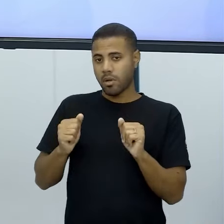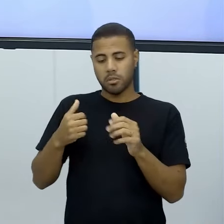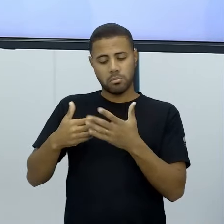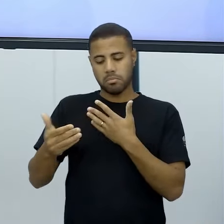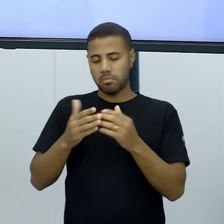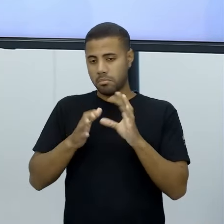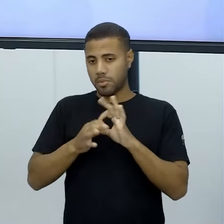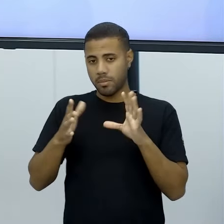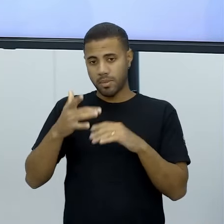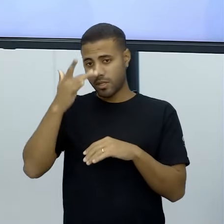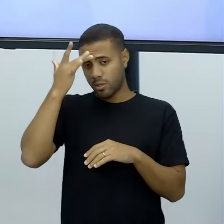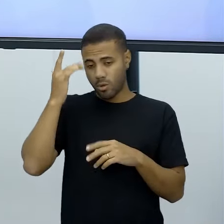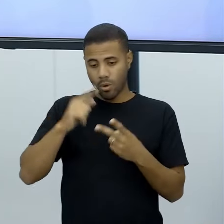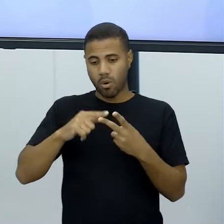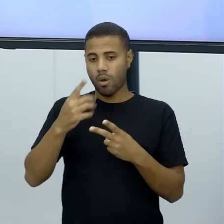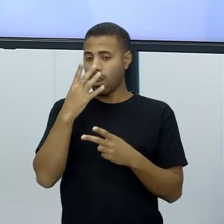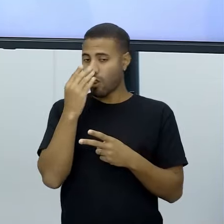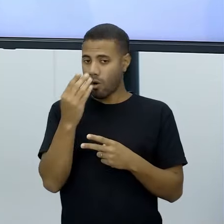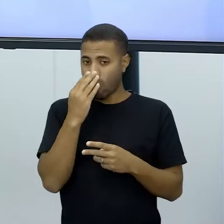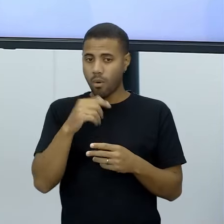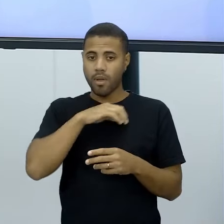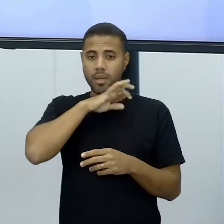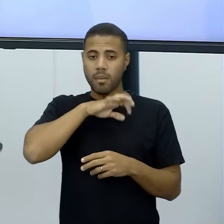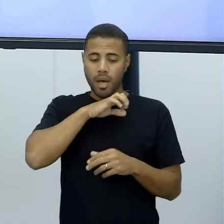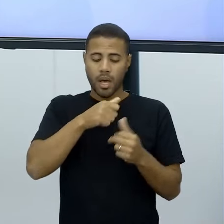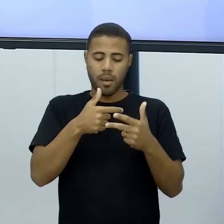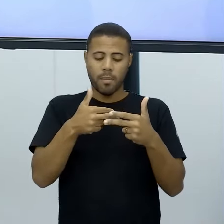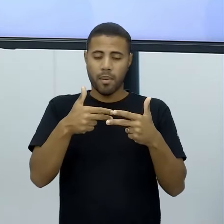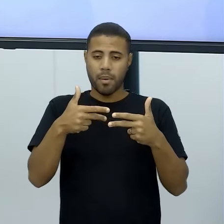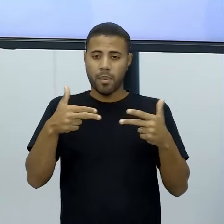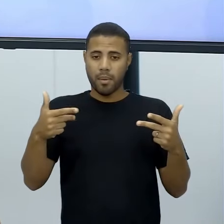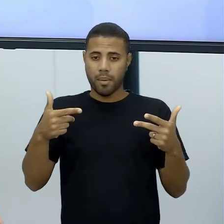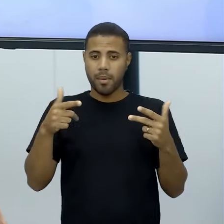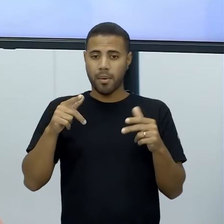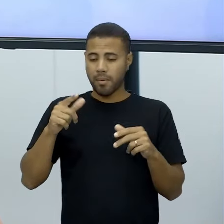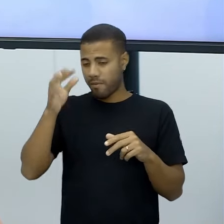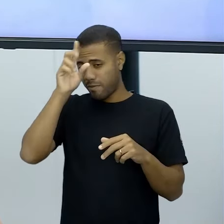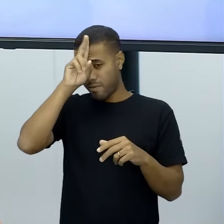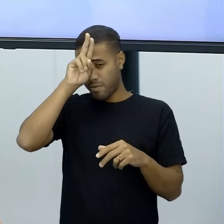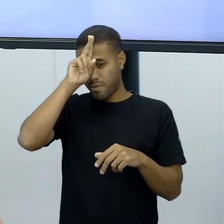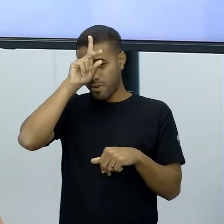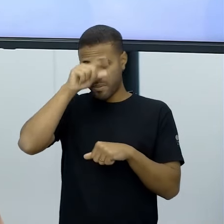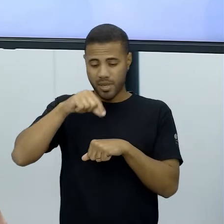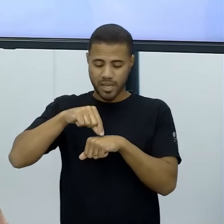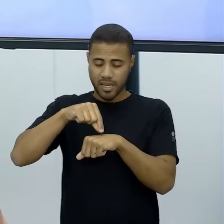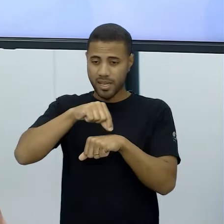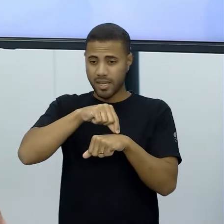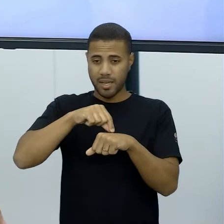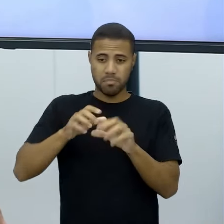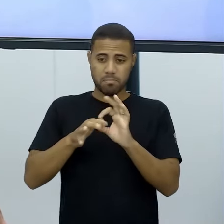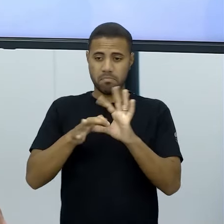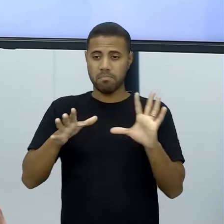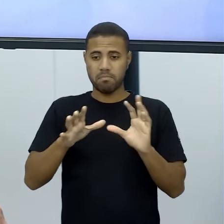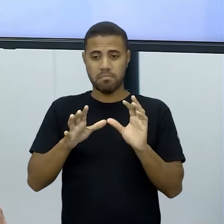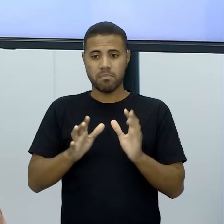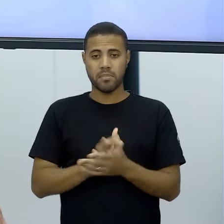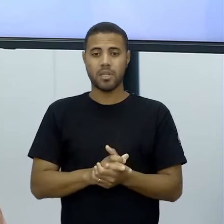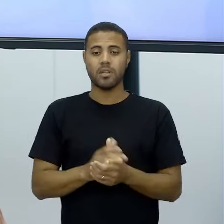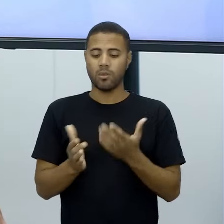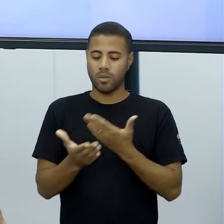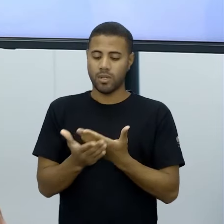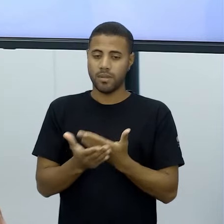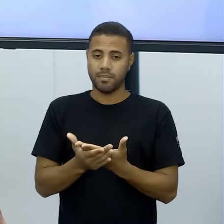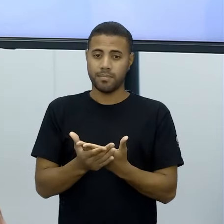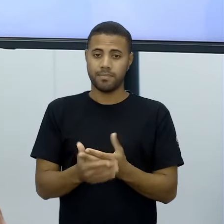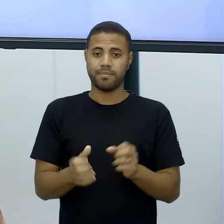população de lobos, guaras, enfim, tá? Ou com população de bactérias, enfim, qualquer coisa assim que mereça o estudo, tá ok?